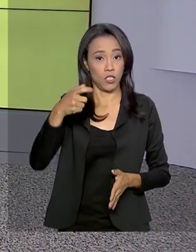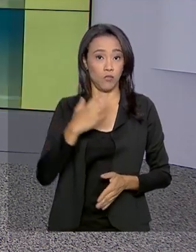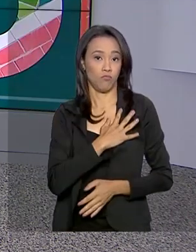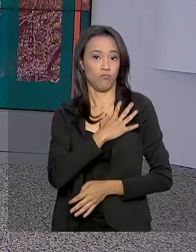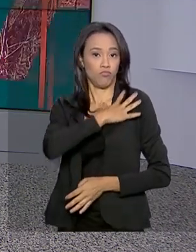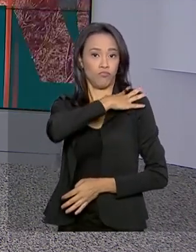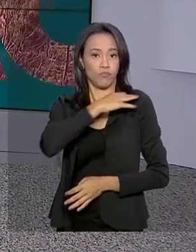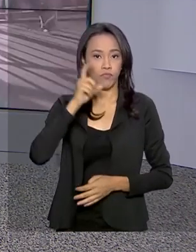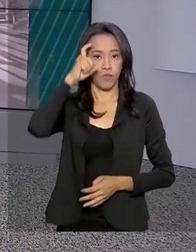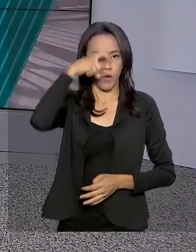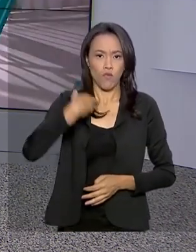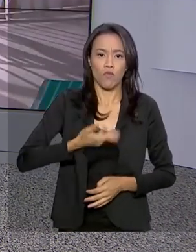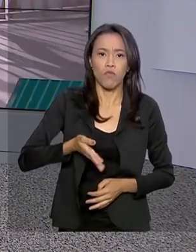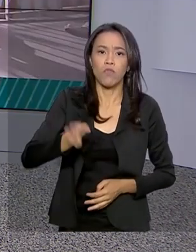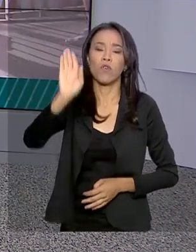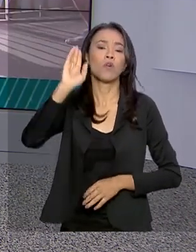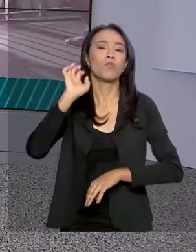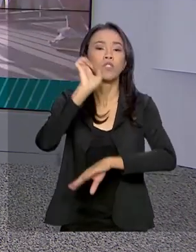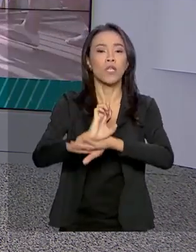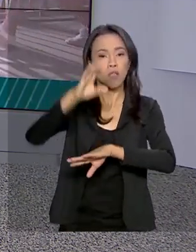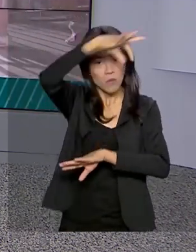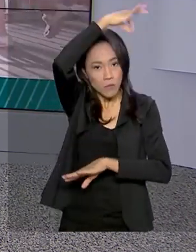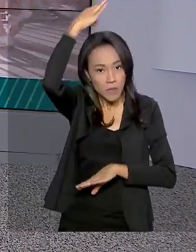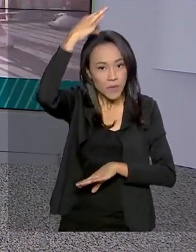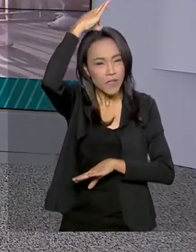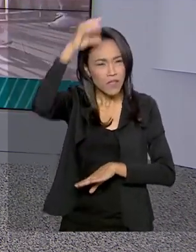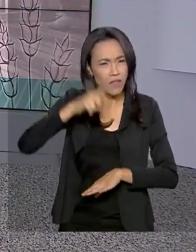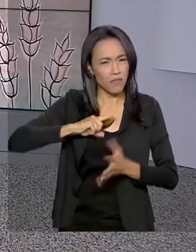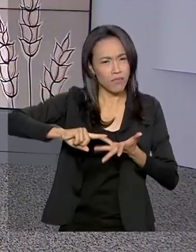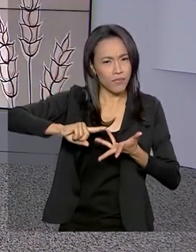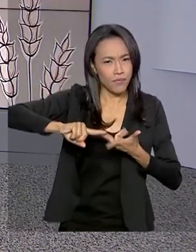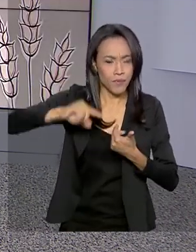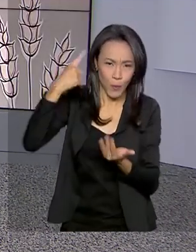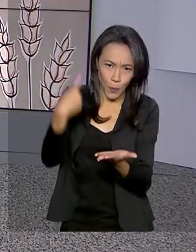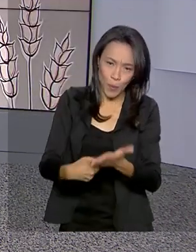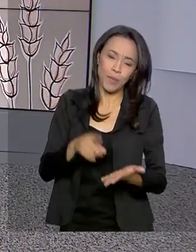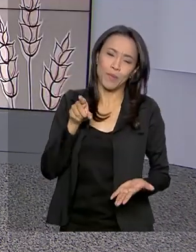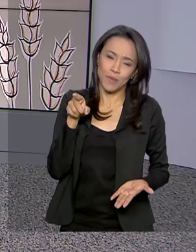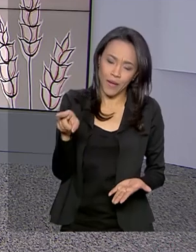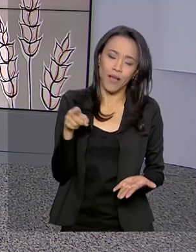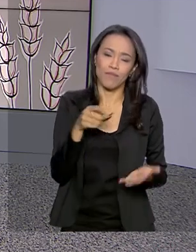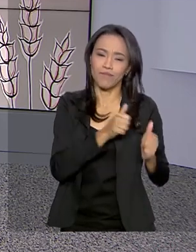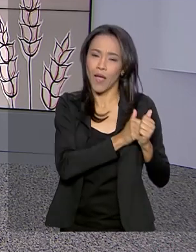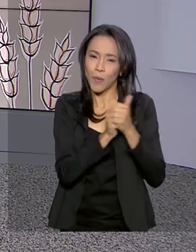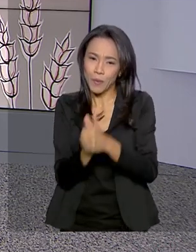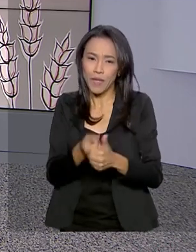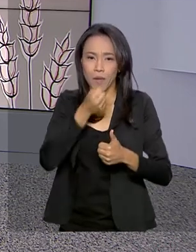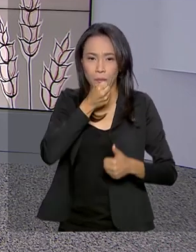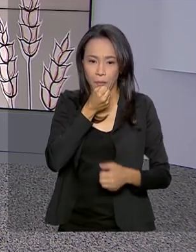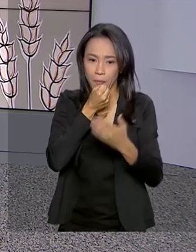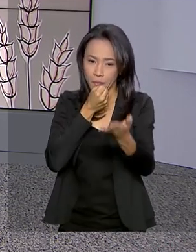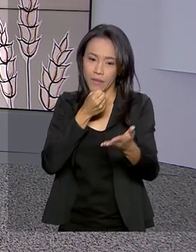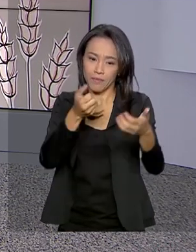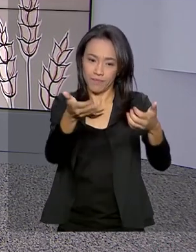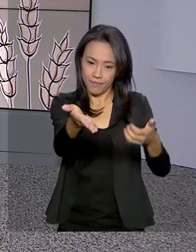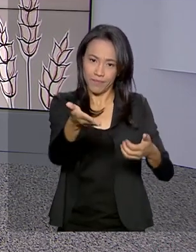no Espírito Santo e tem vários compromissos por lá. Quem acompanha essa viagem é o repórter Pablo Mundim. Pablo, bom dia para você.